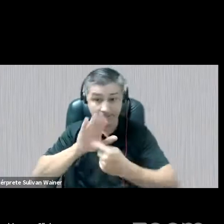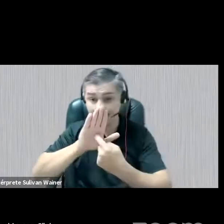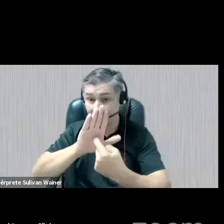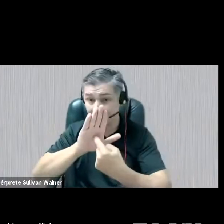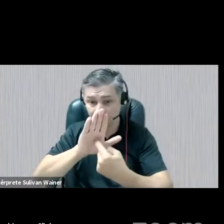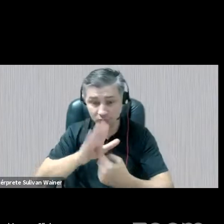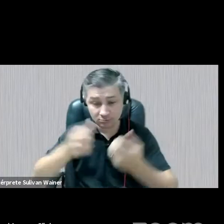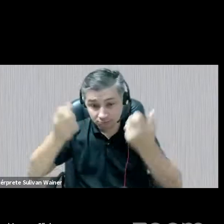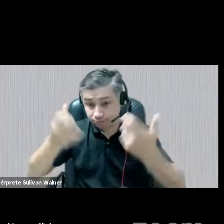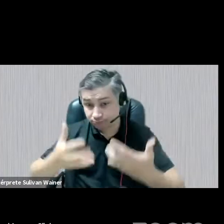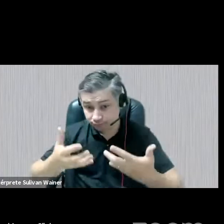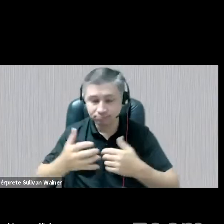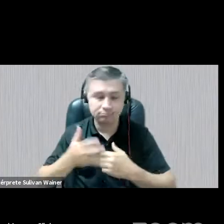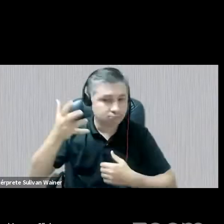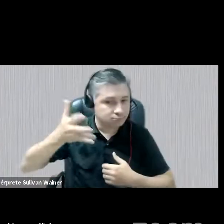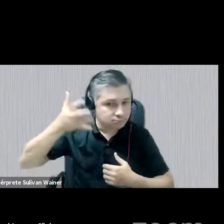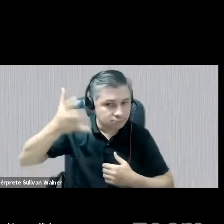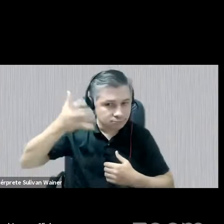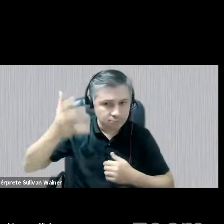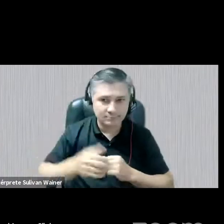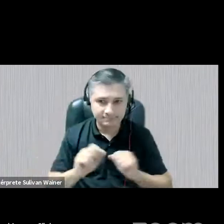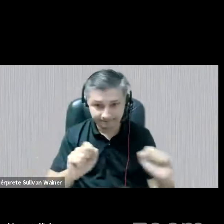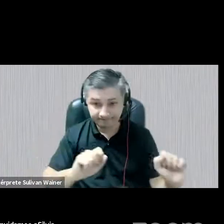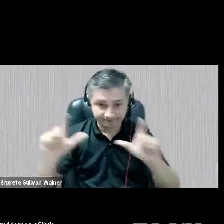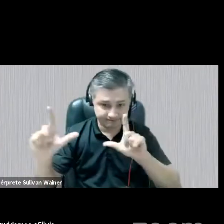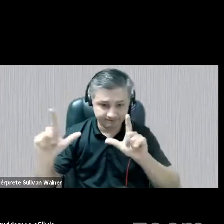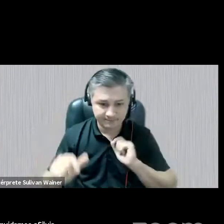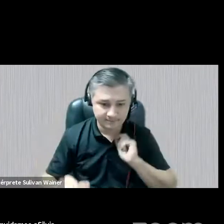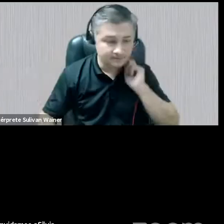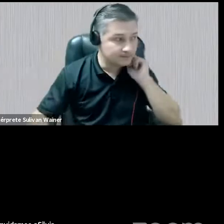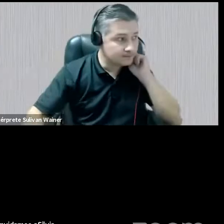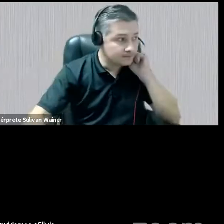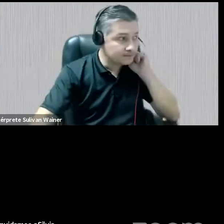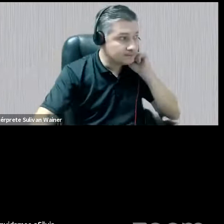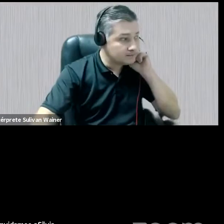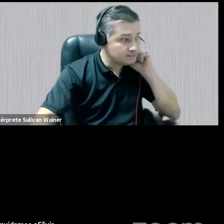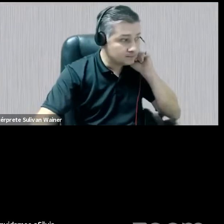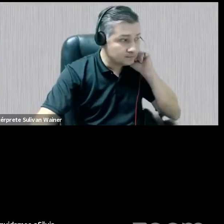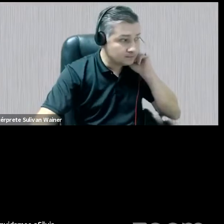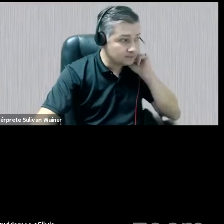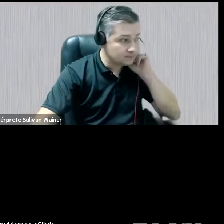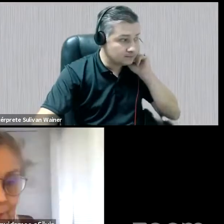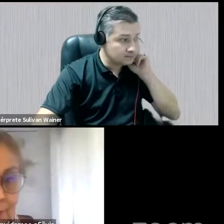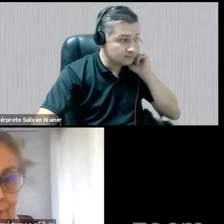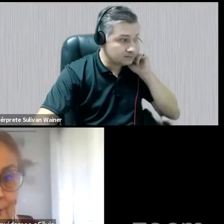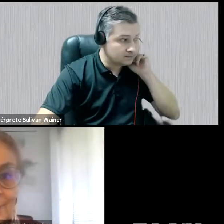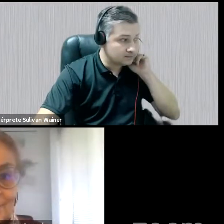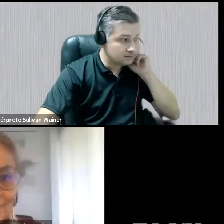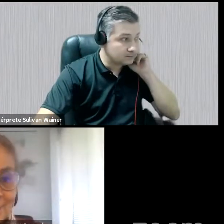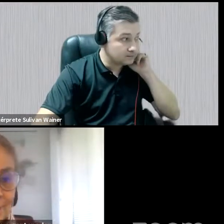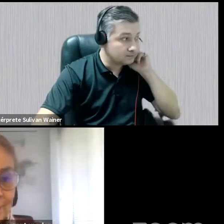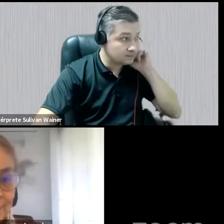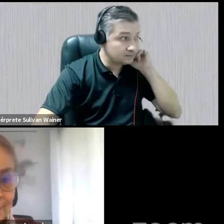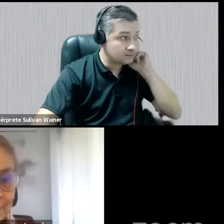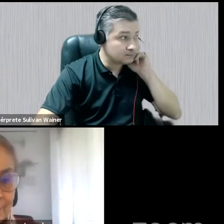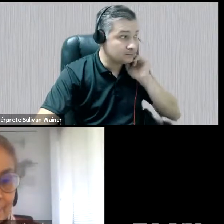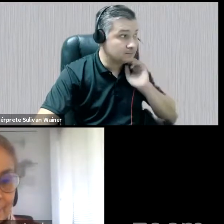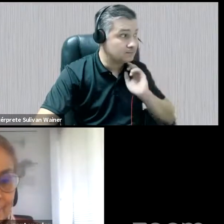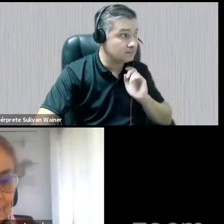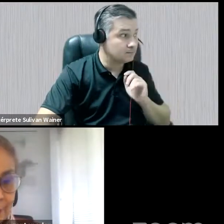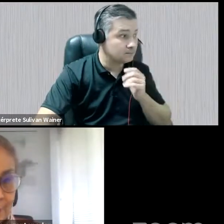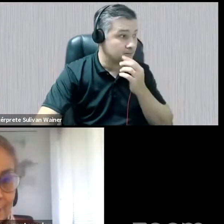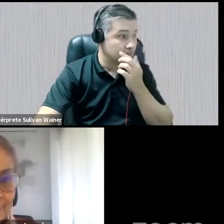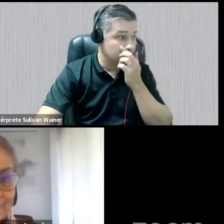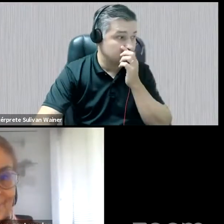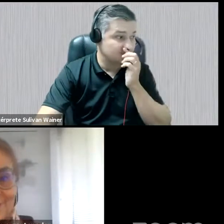botar a câmera, para a gente poder começar com ela. Então, eu vou